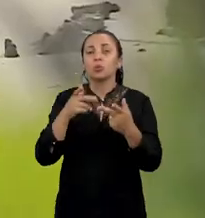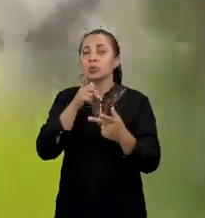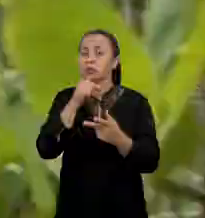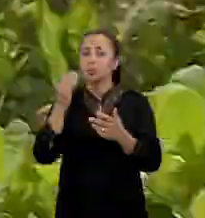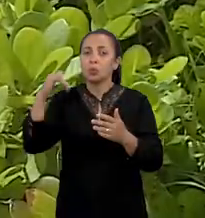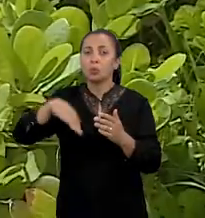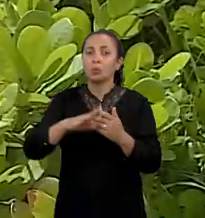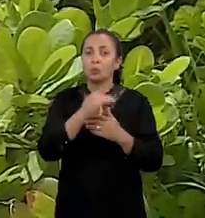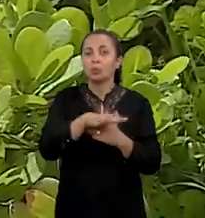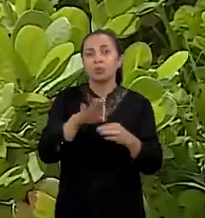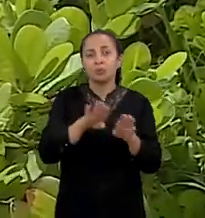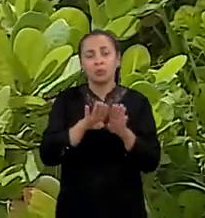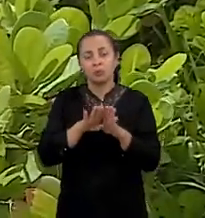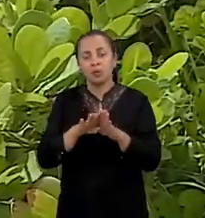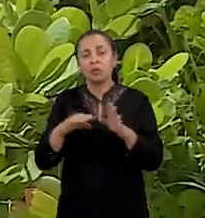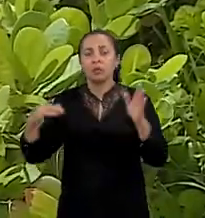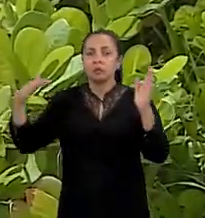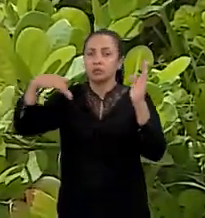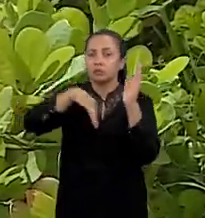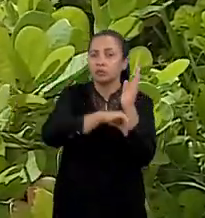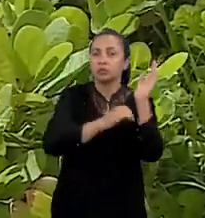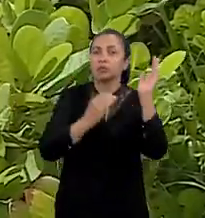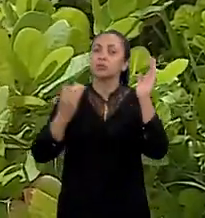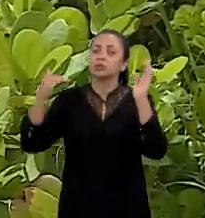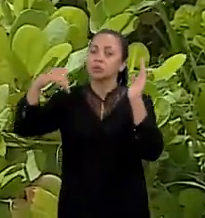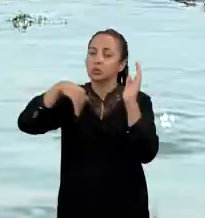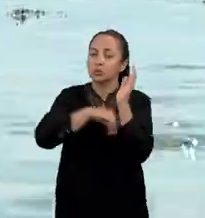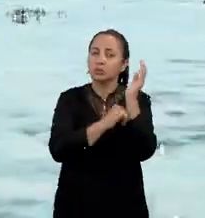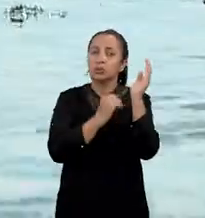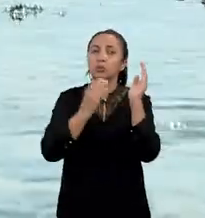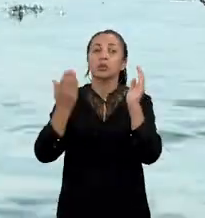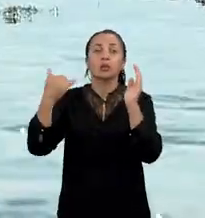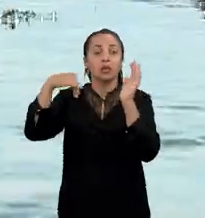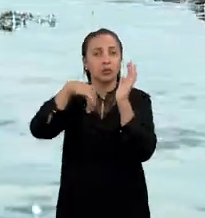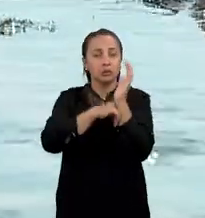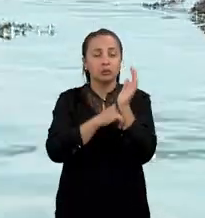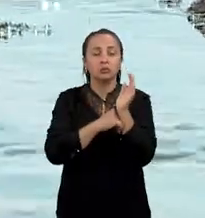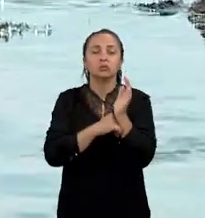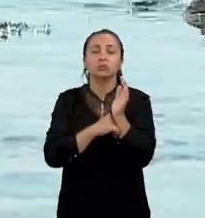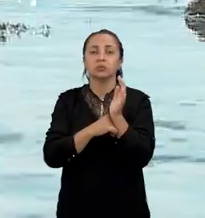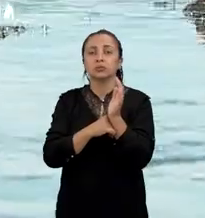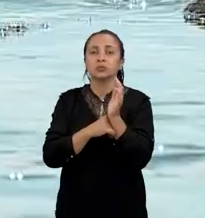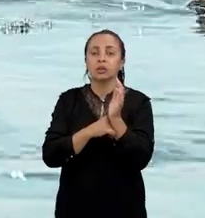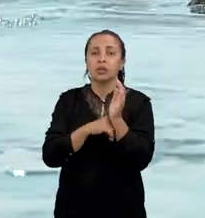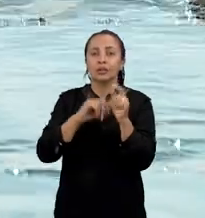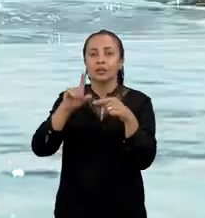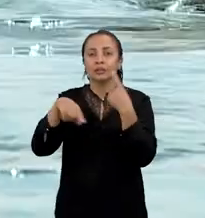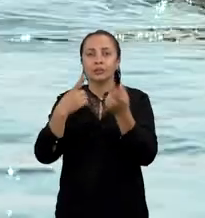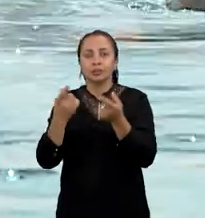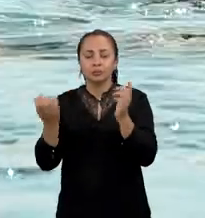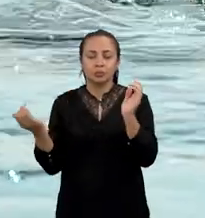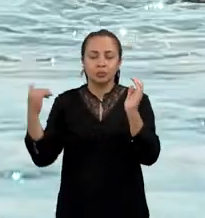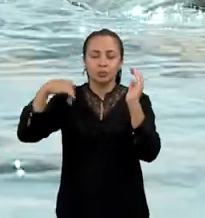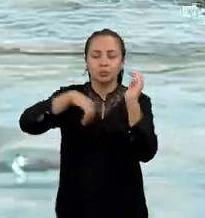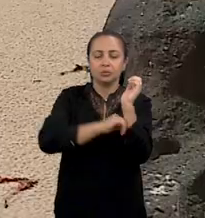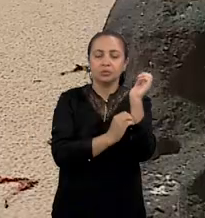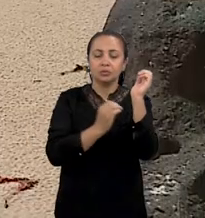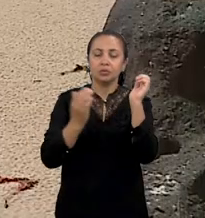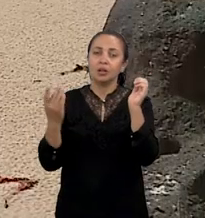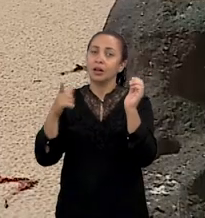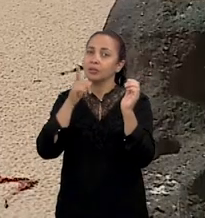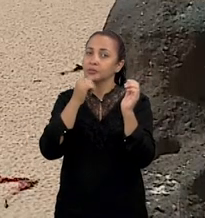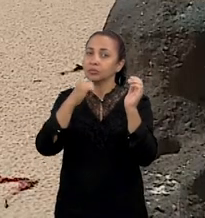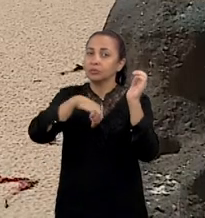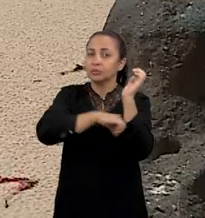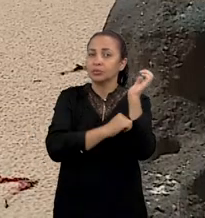falésia, forma essas reentrâncias erosionais. A onda colapsa, solapa a base da maré